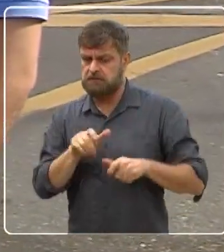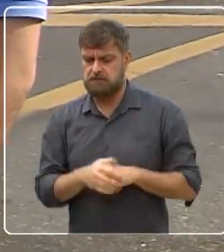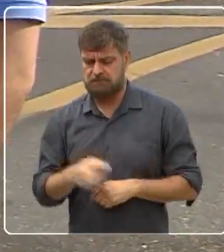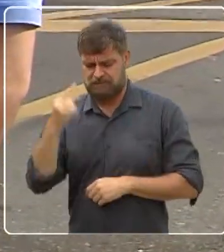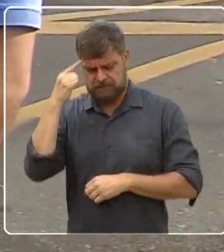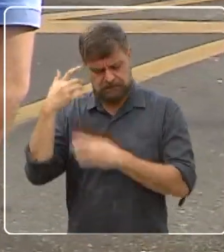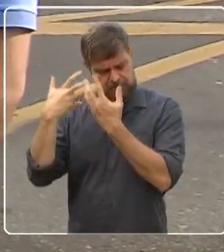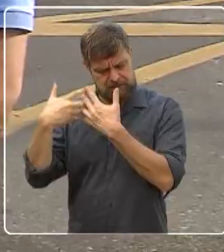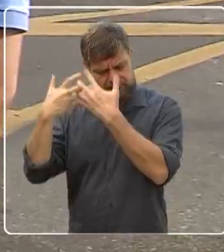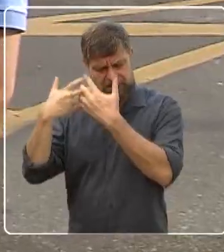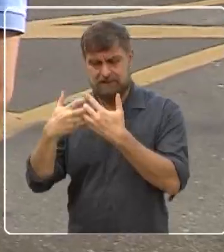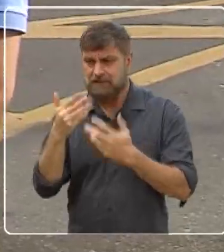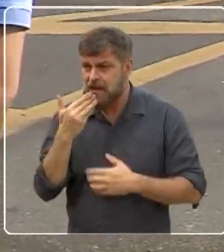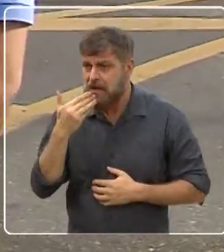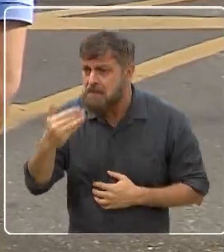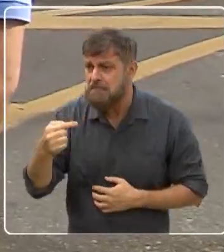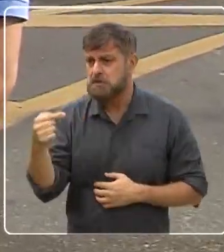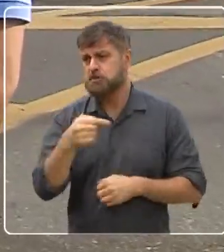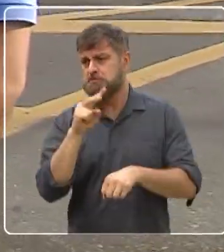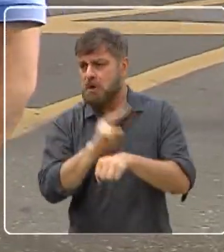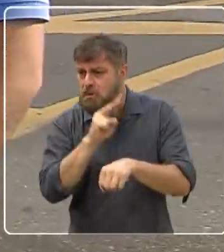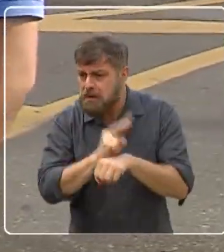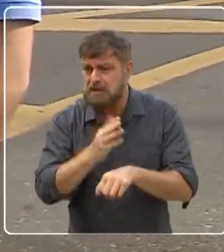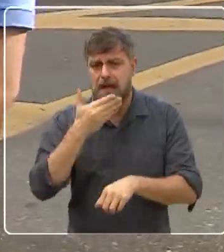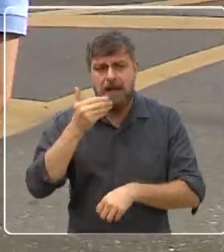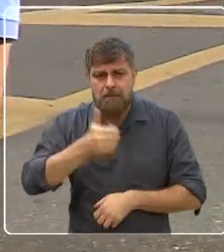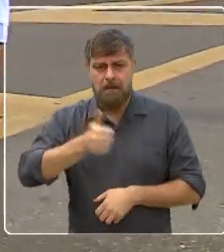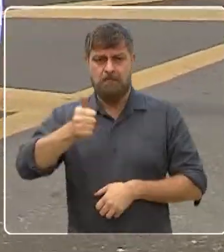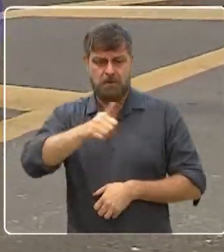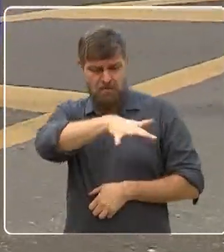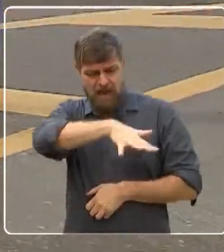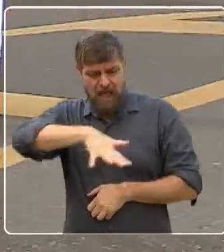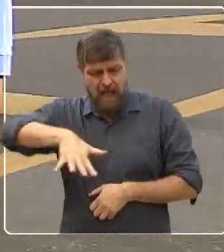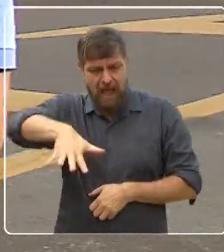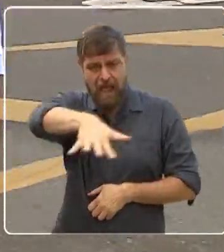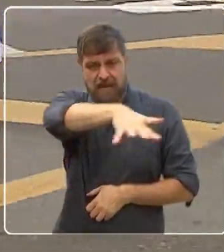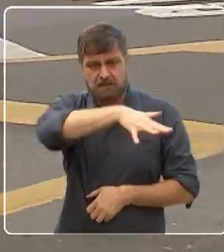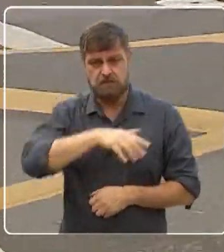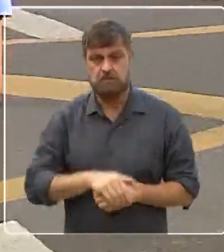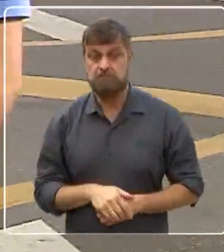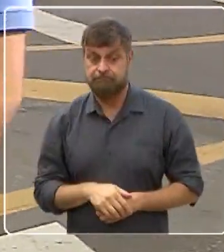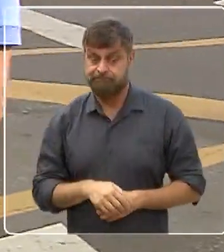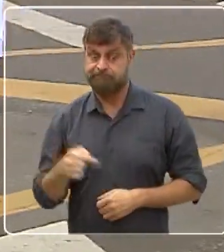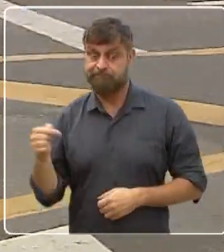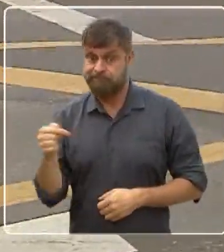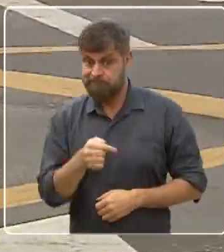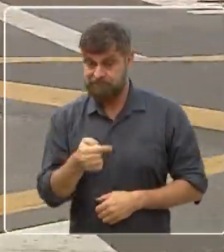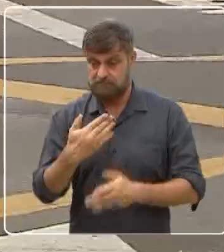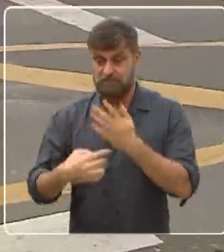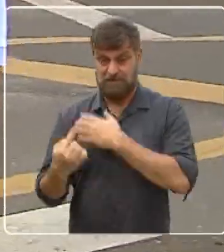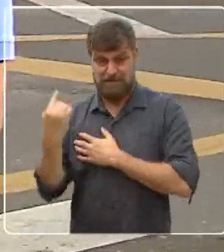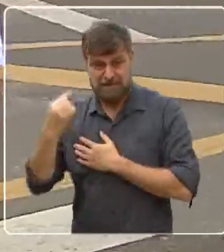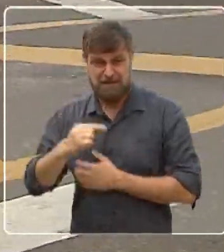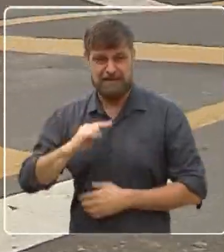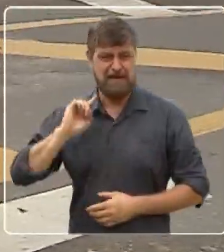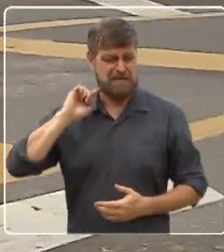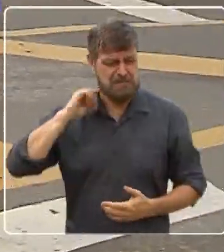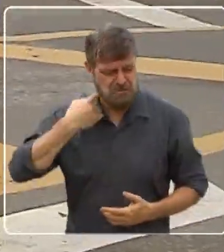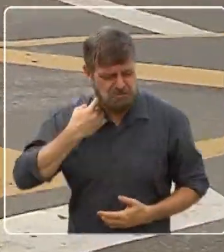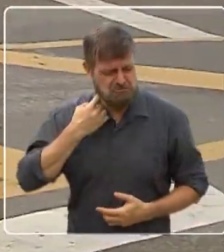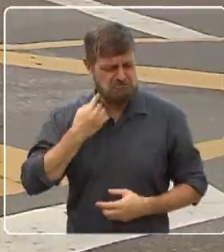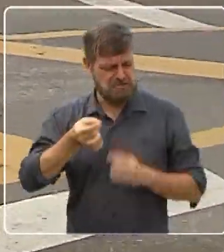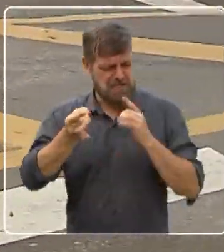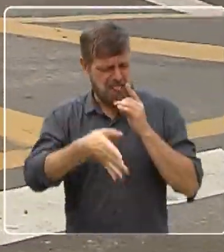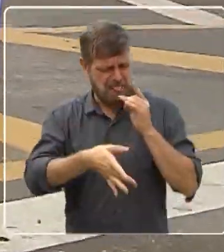a pedir muito melhorias naquele entorno. Então era uma área suja, com muito